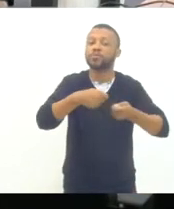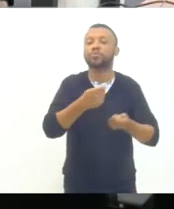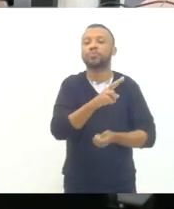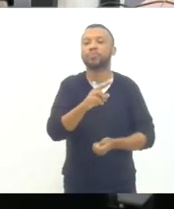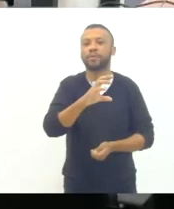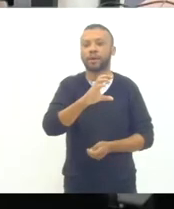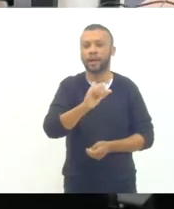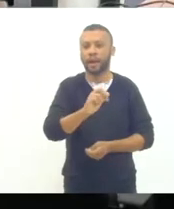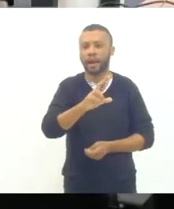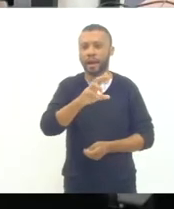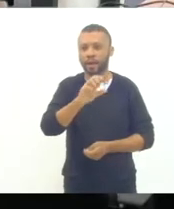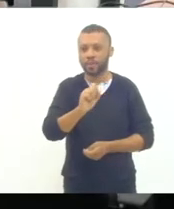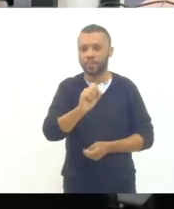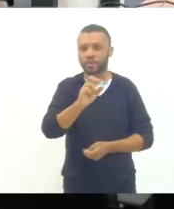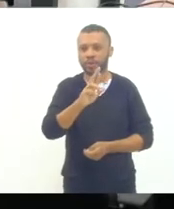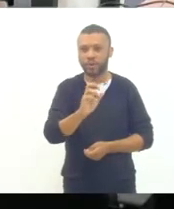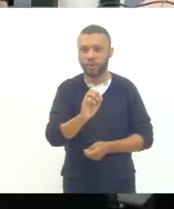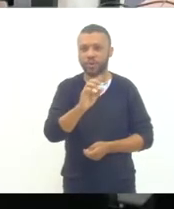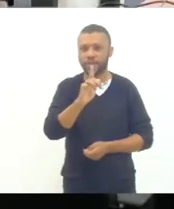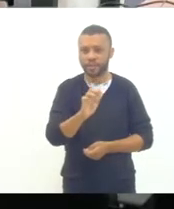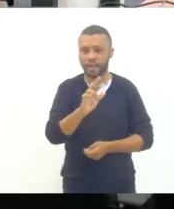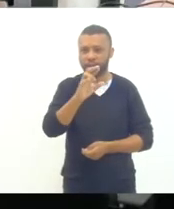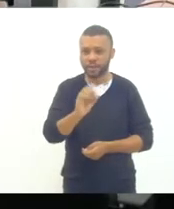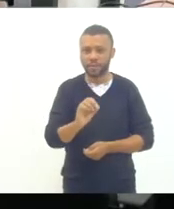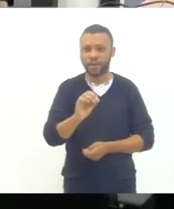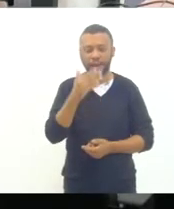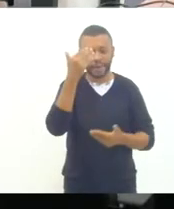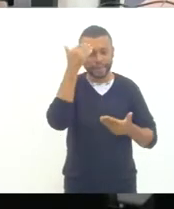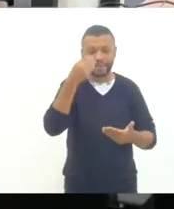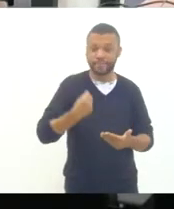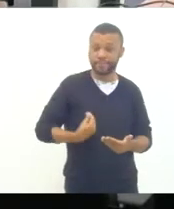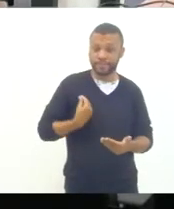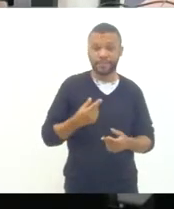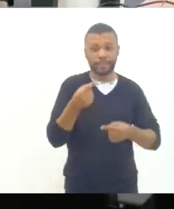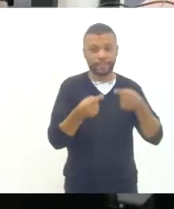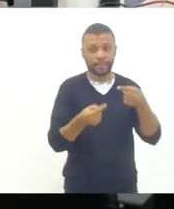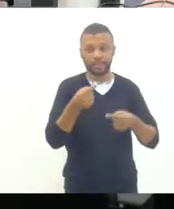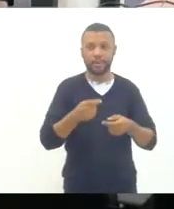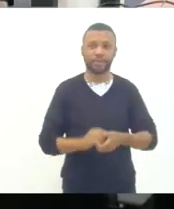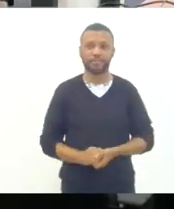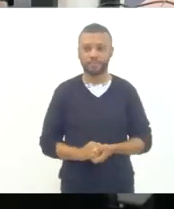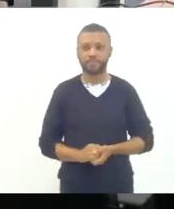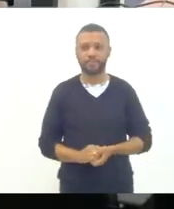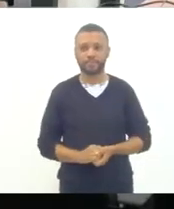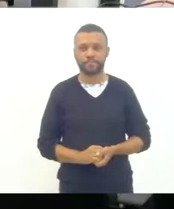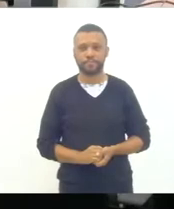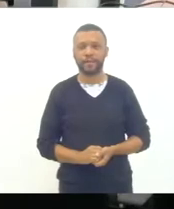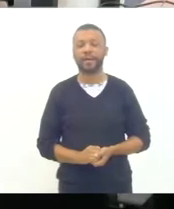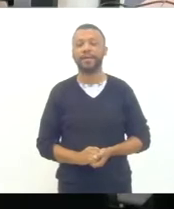Rogério Pots, agradecendo a sua presença aqui nesse debate. Bom dia a todos.